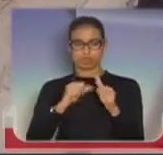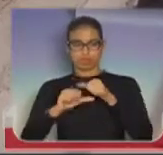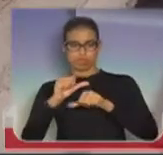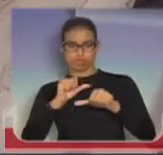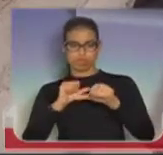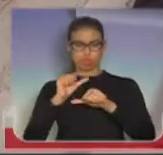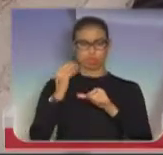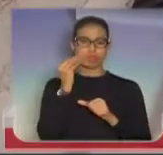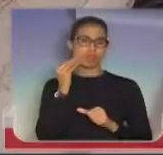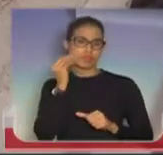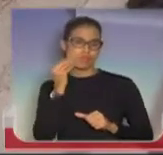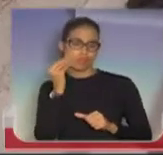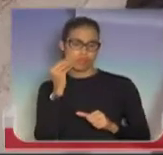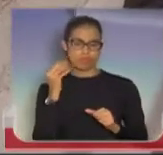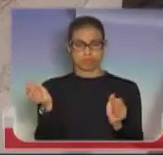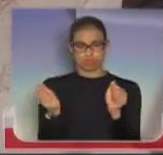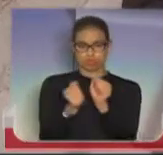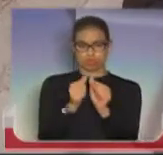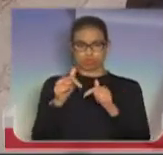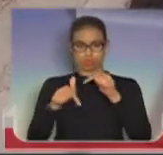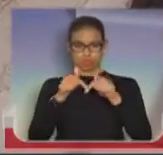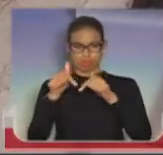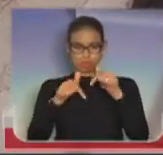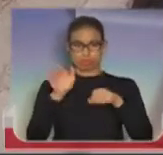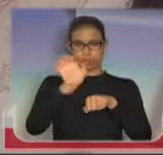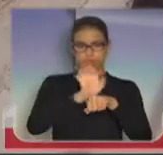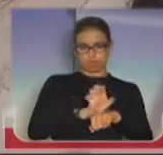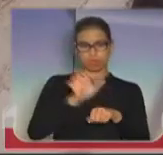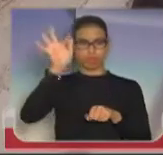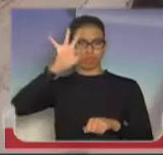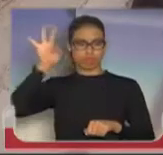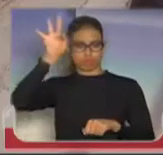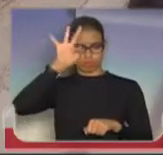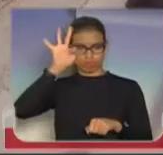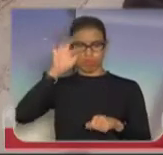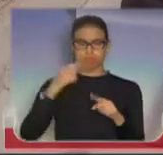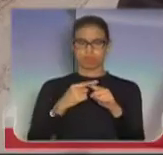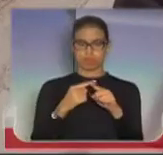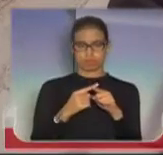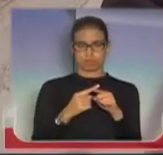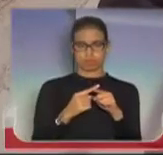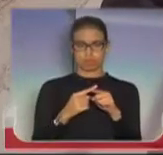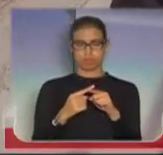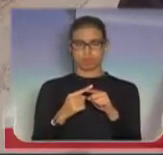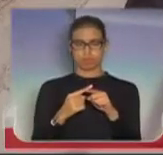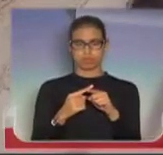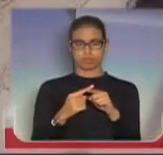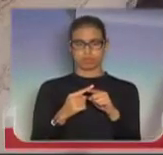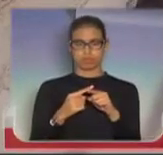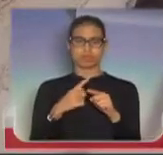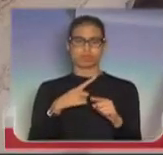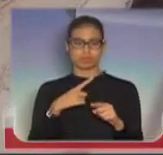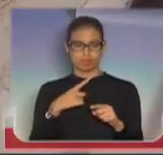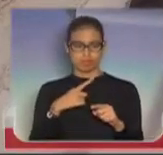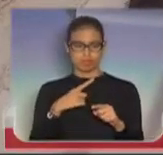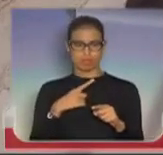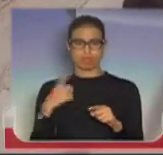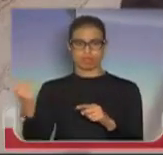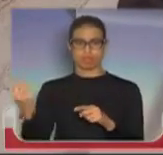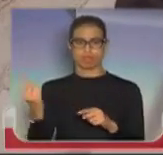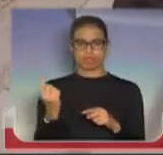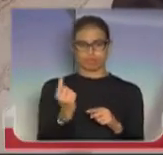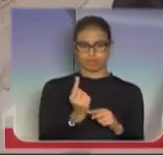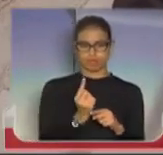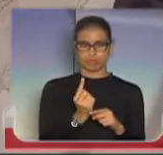juntos no nível municipal, estadual e federal, porque além do coronel Camilo e de mim, havia também a presença, houve